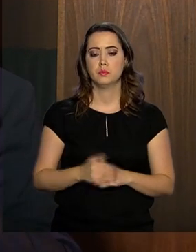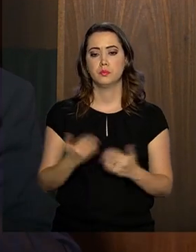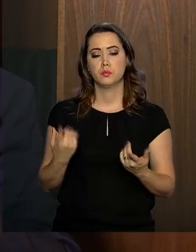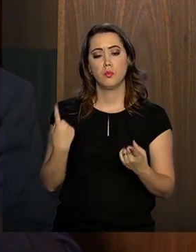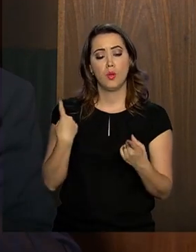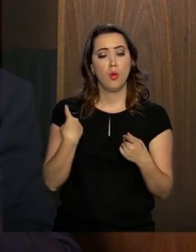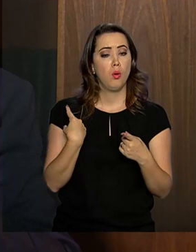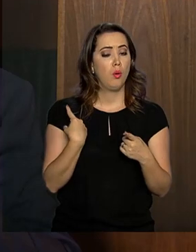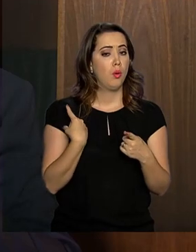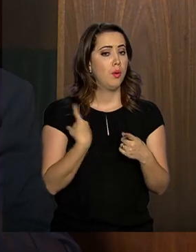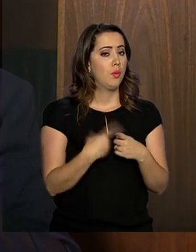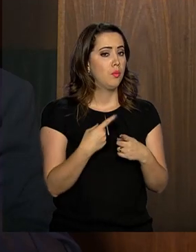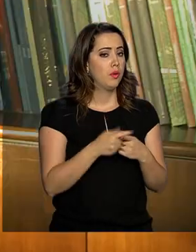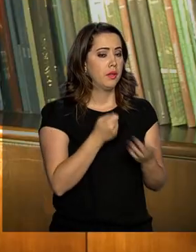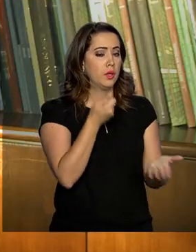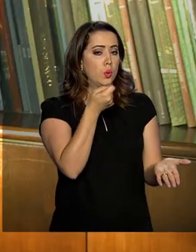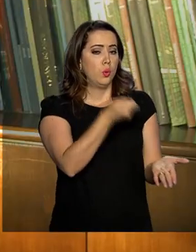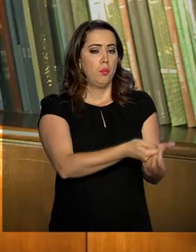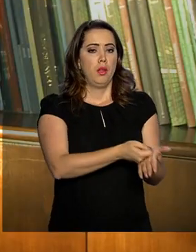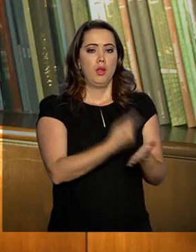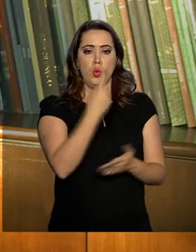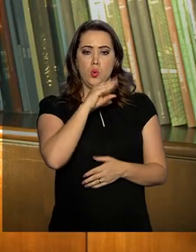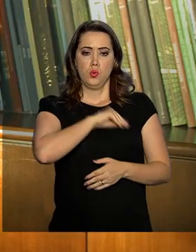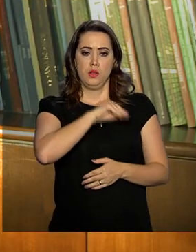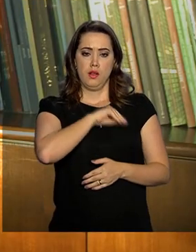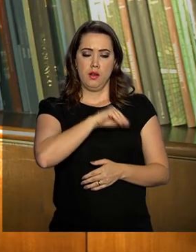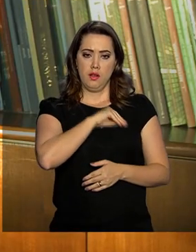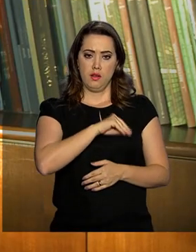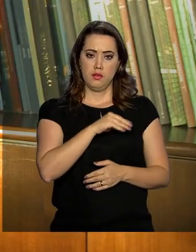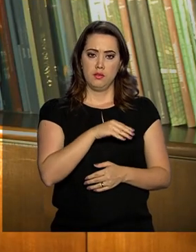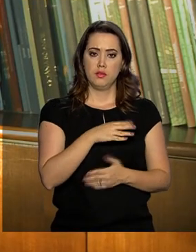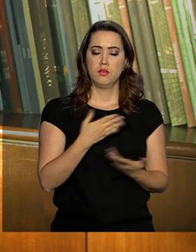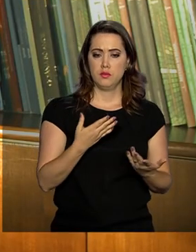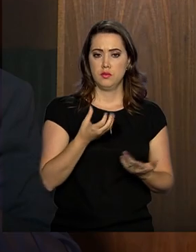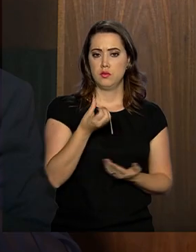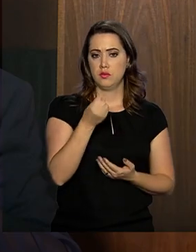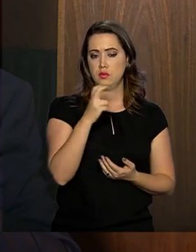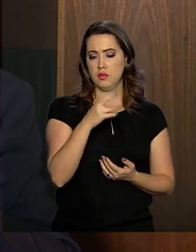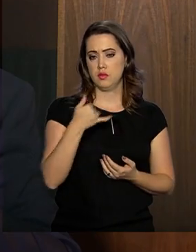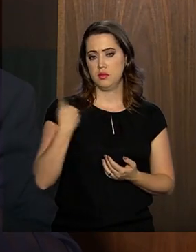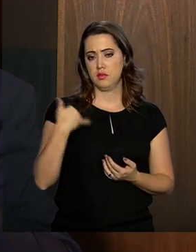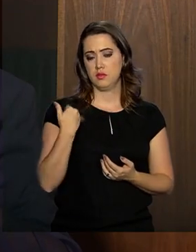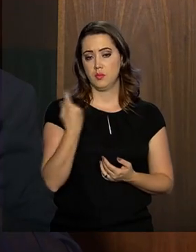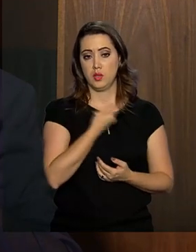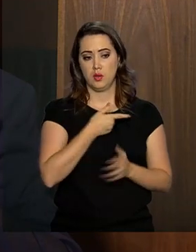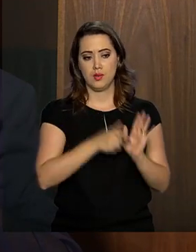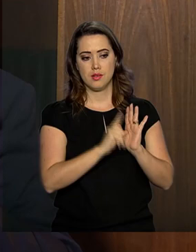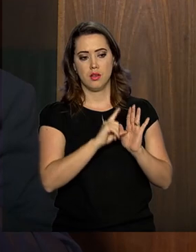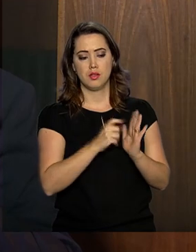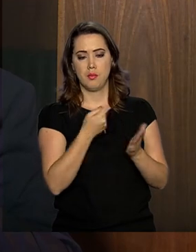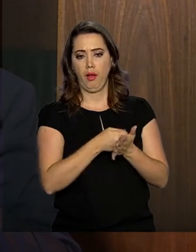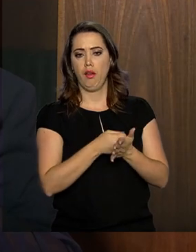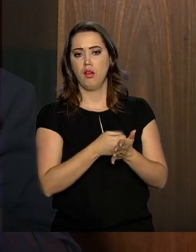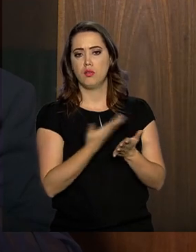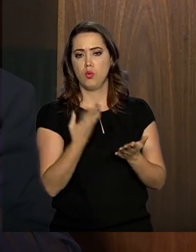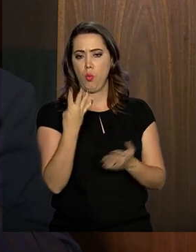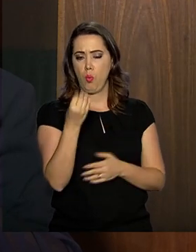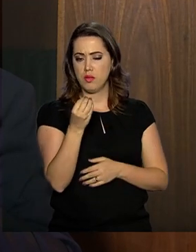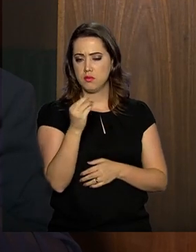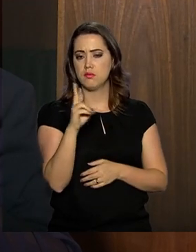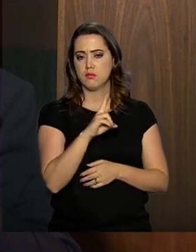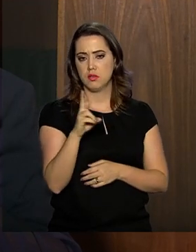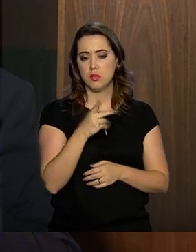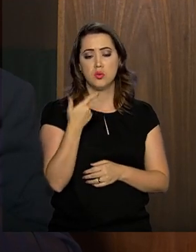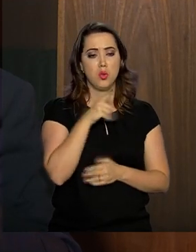Por que não pagar o salário mínimo de assistência aos 65 anos? Porque nós estamos antecipando e, ao mesmo